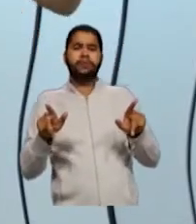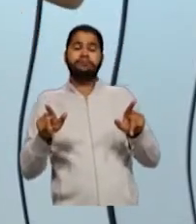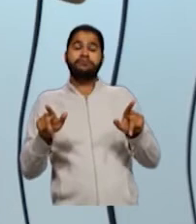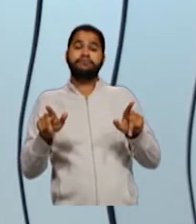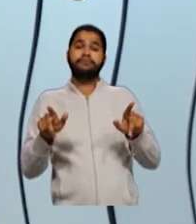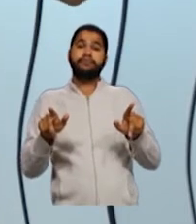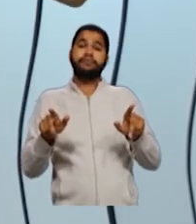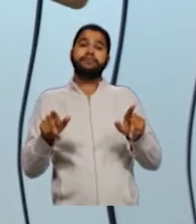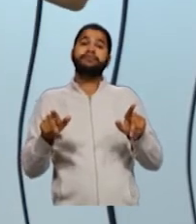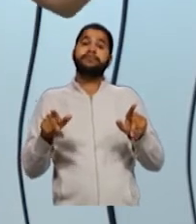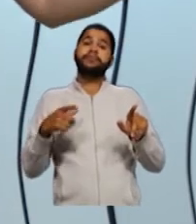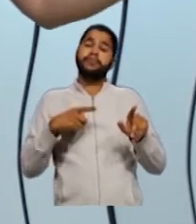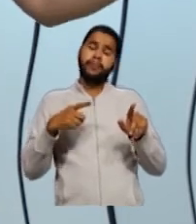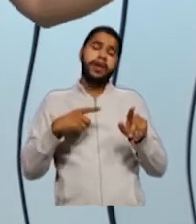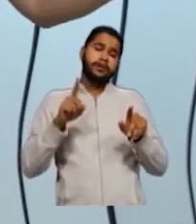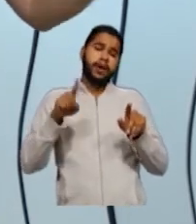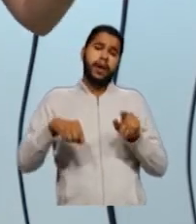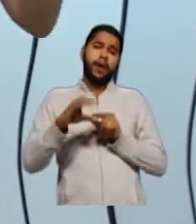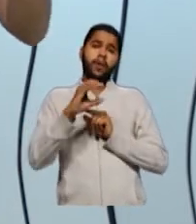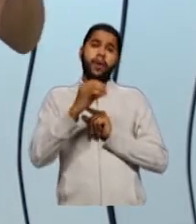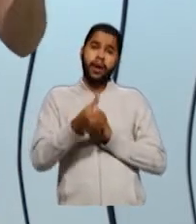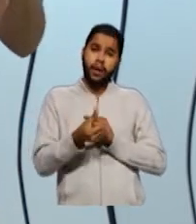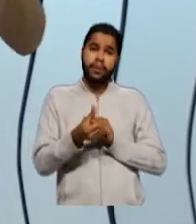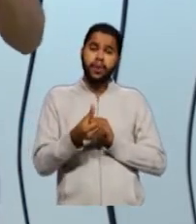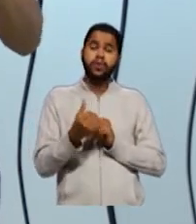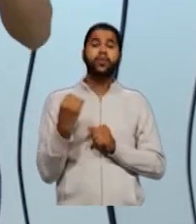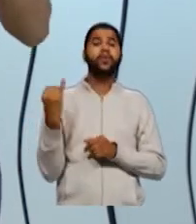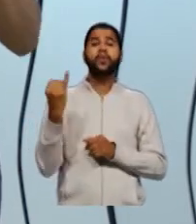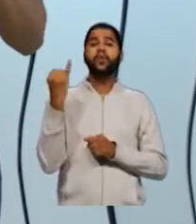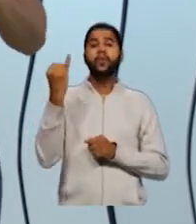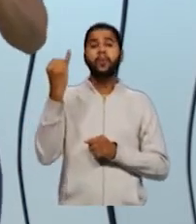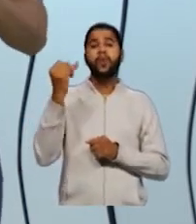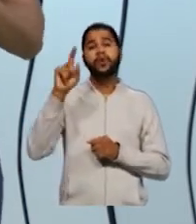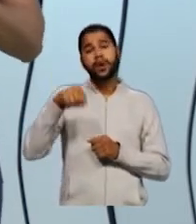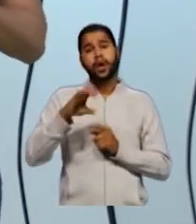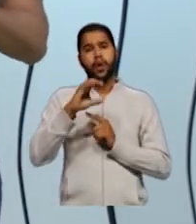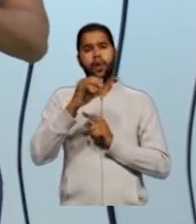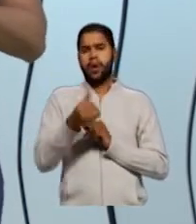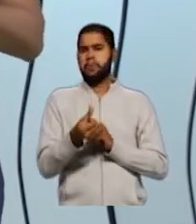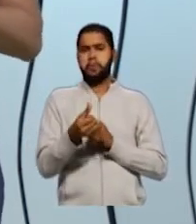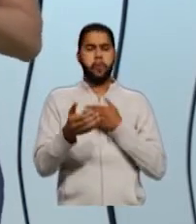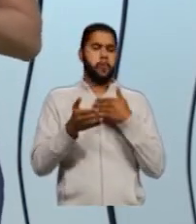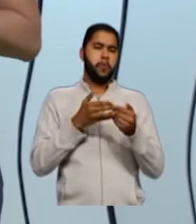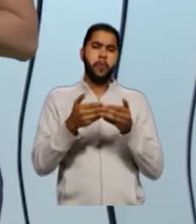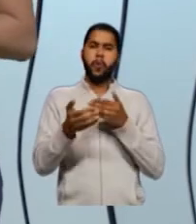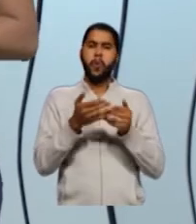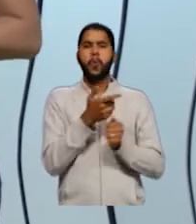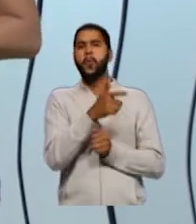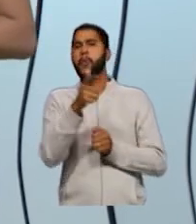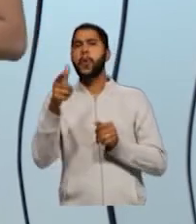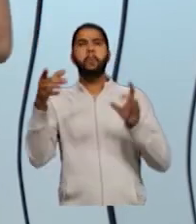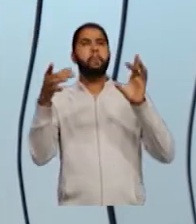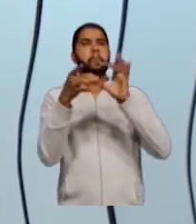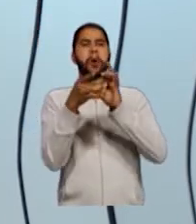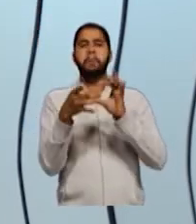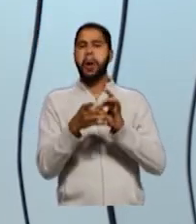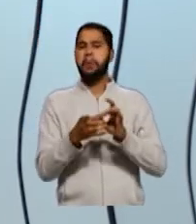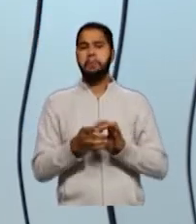o ligante da esquerda é o carbono. Então, o que me importa é o carbono. Não importa quais são os outros ligantes.